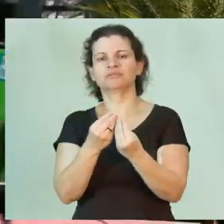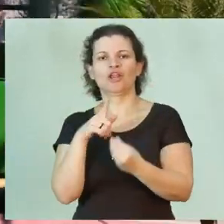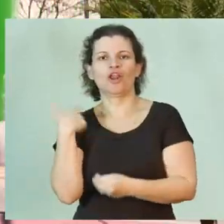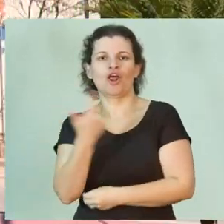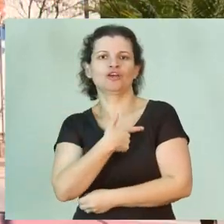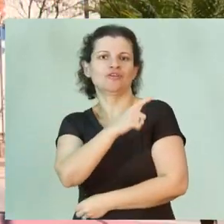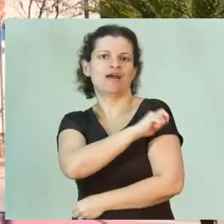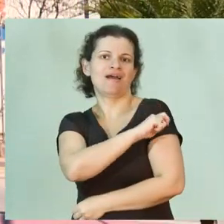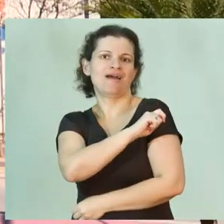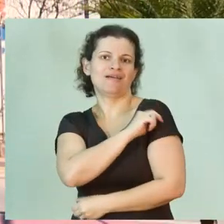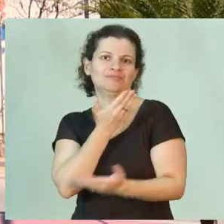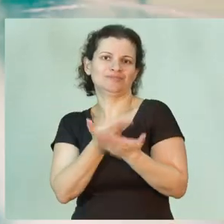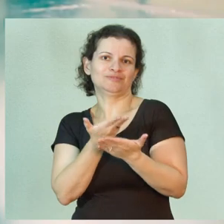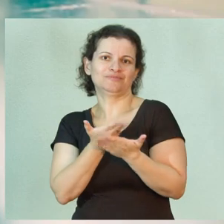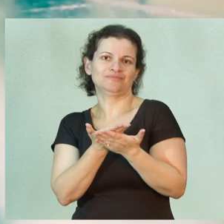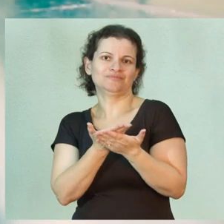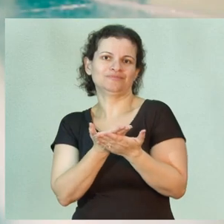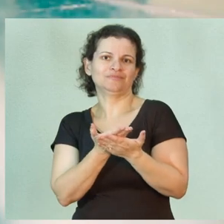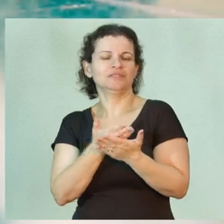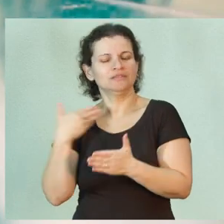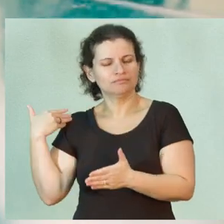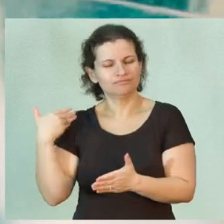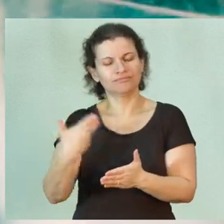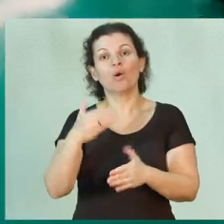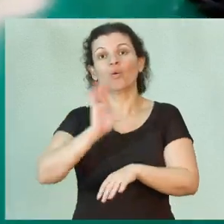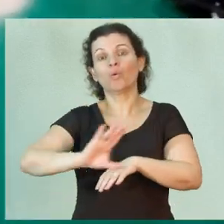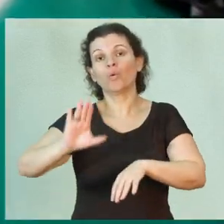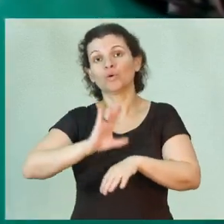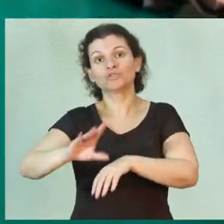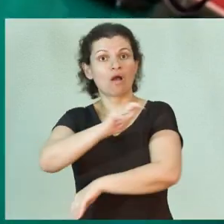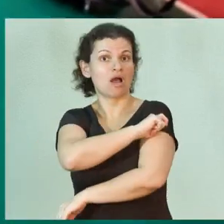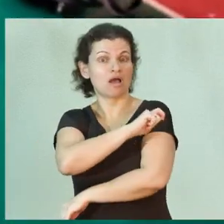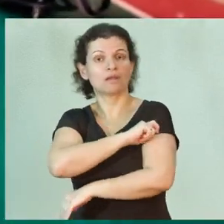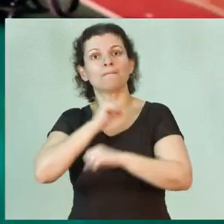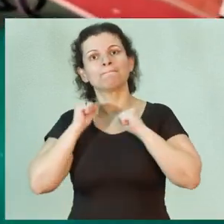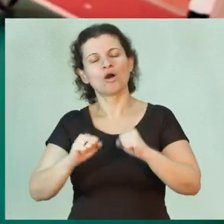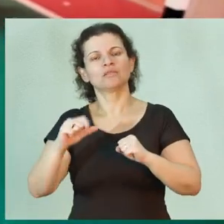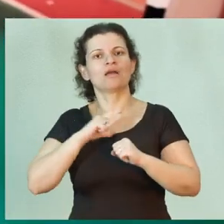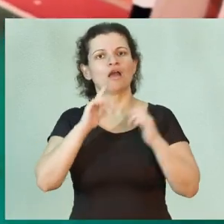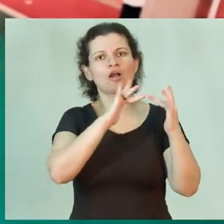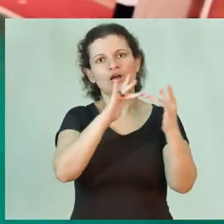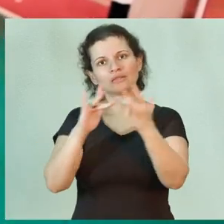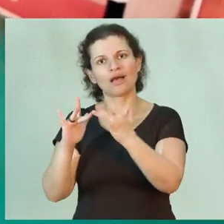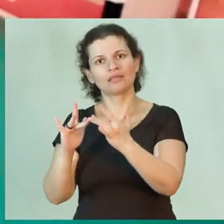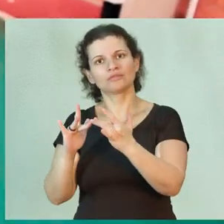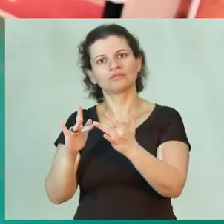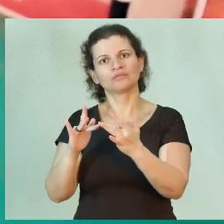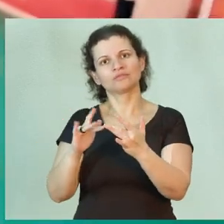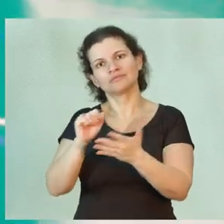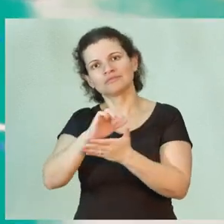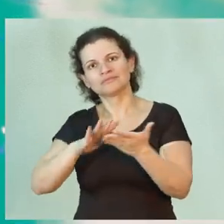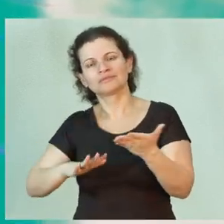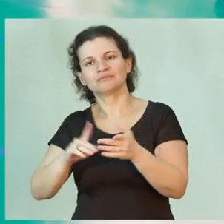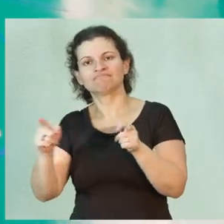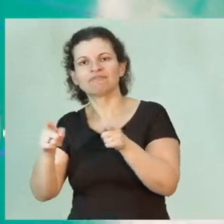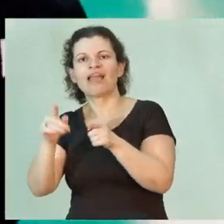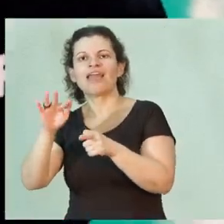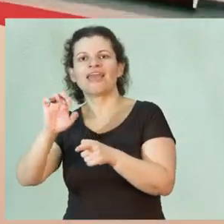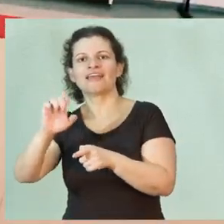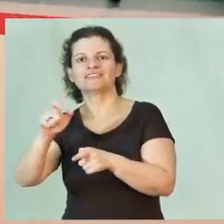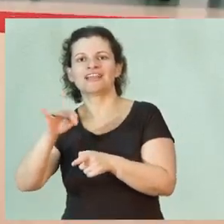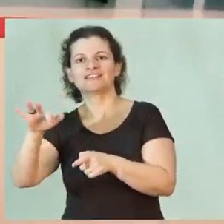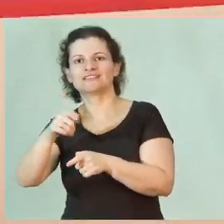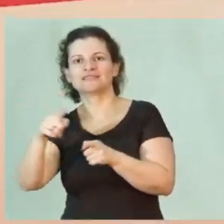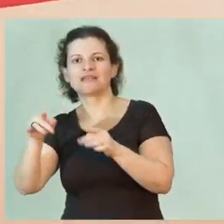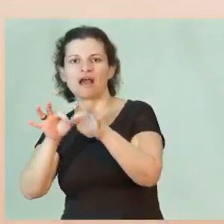estudante. No decorrer do curso, o aluno pode ter o contato com as atividades de extensão, então a